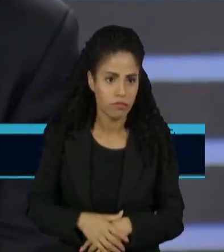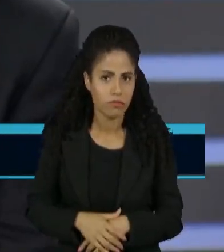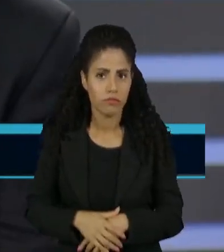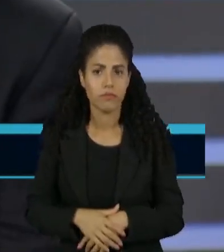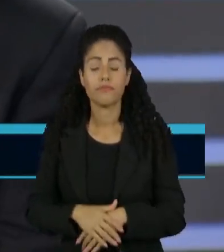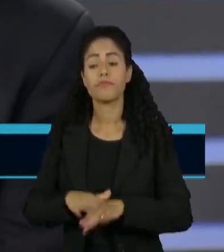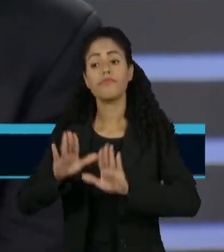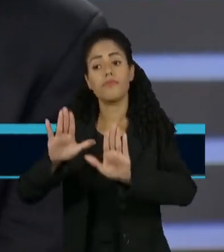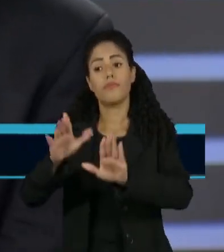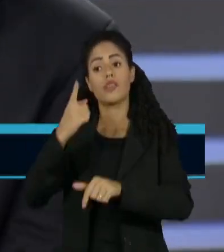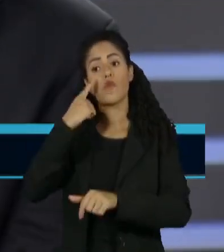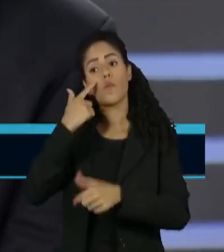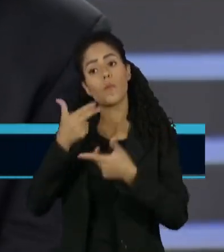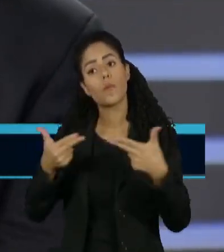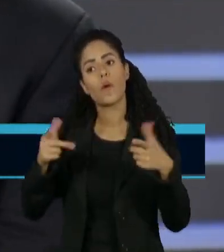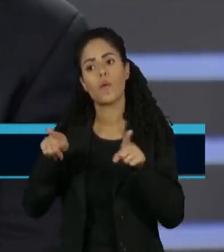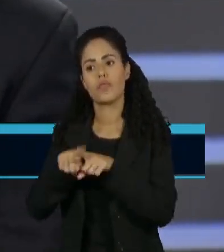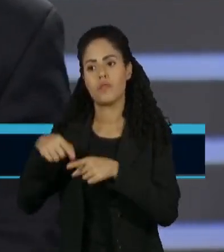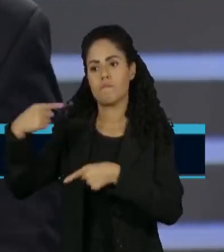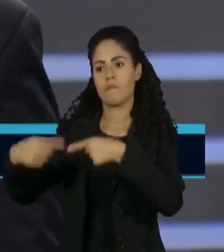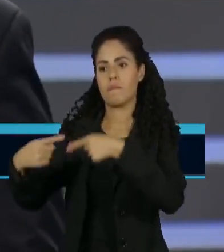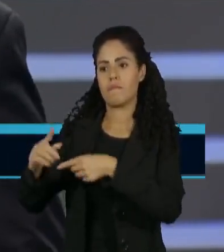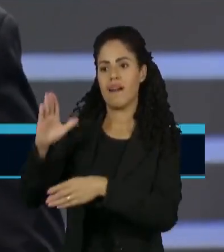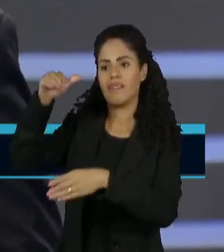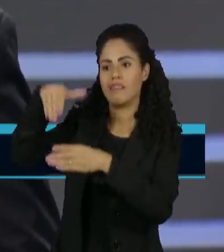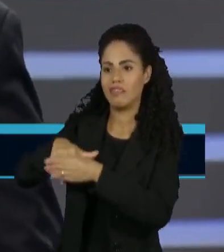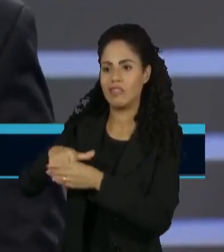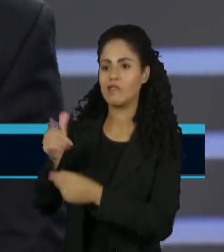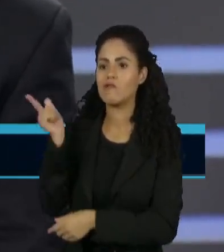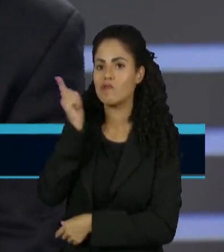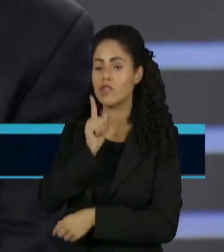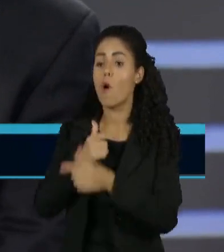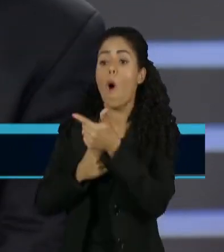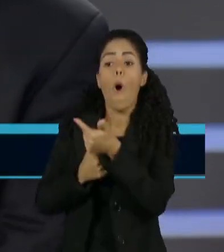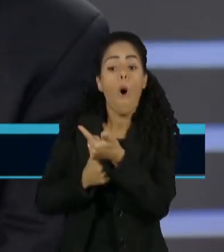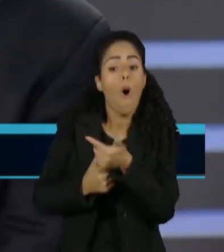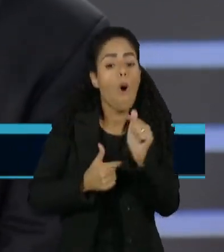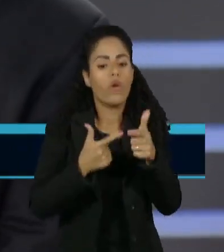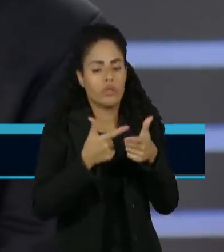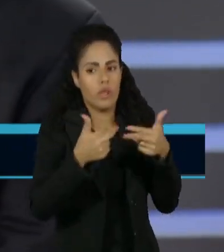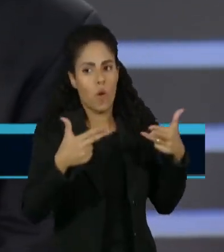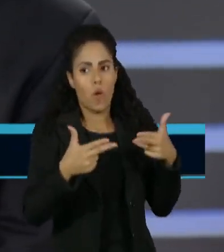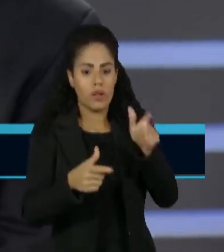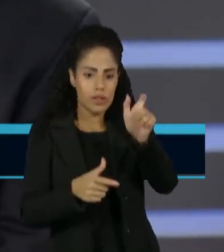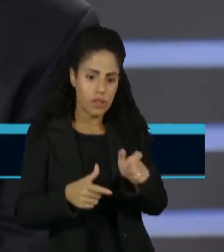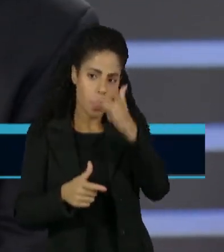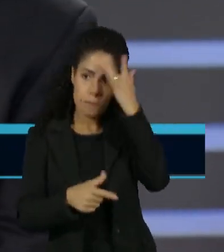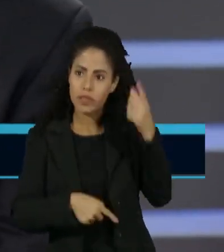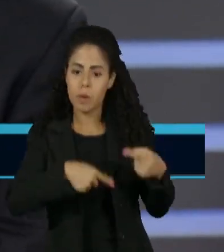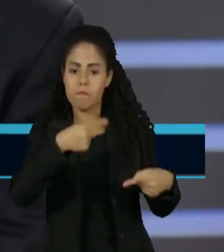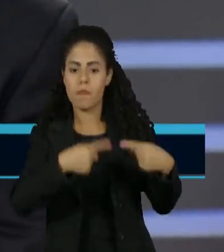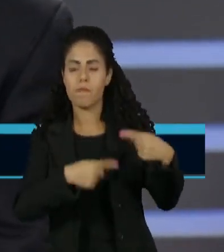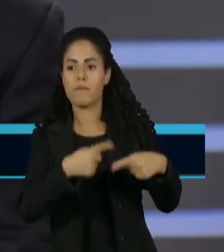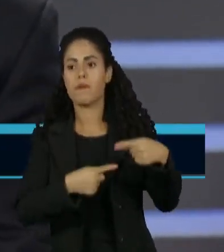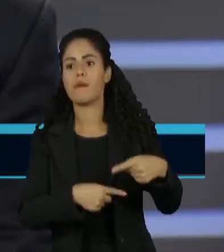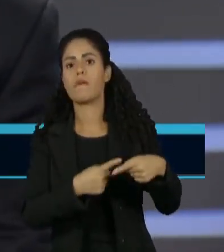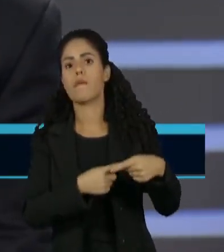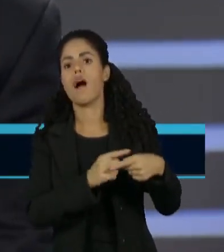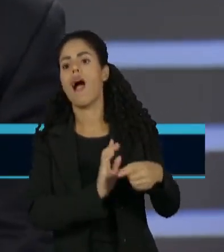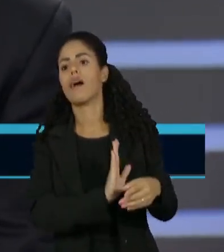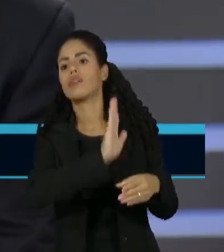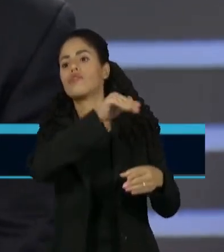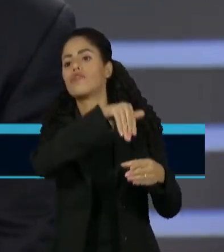coisa, Karen, é um político ser eleito com voto popular. A outra coisa é o político ser eleito pelo dedo do